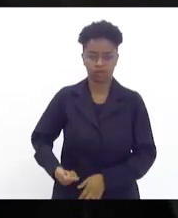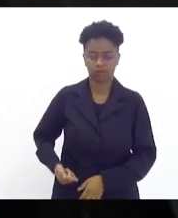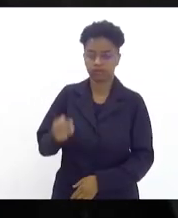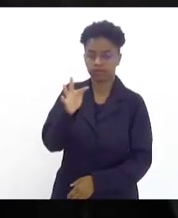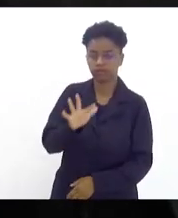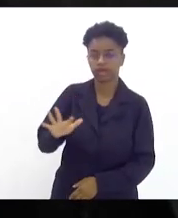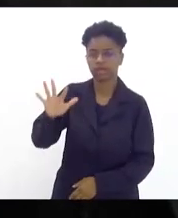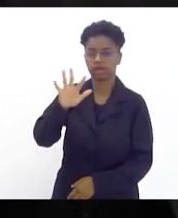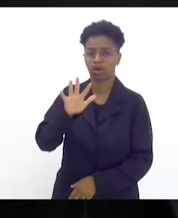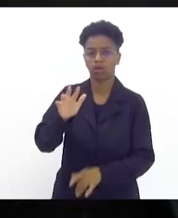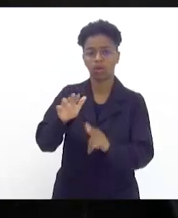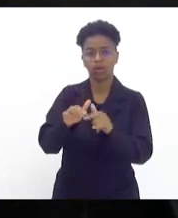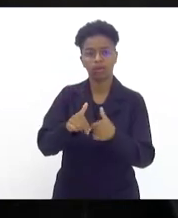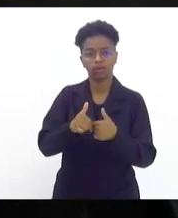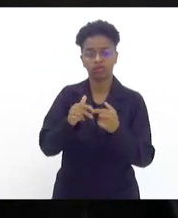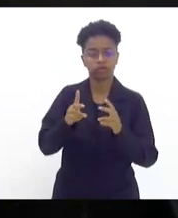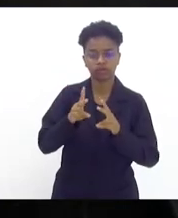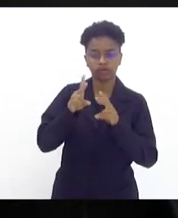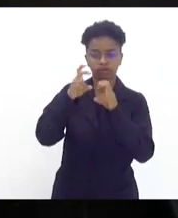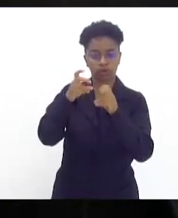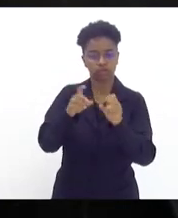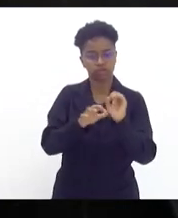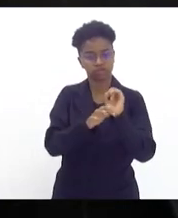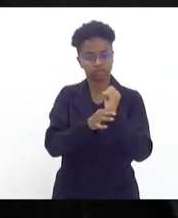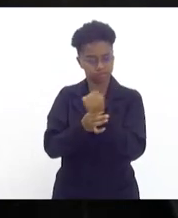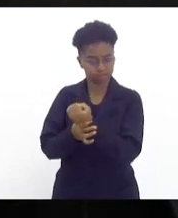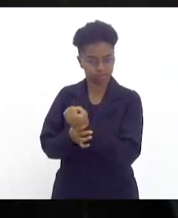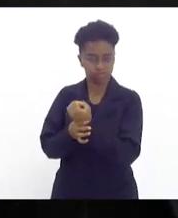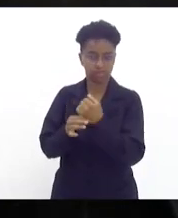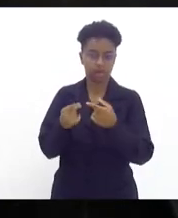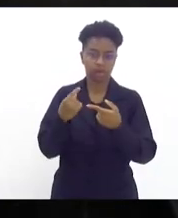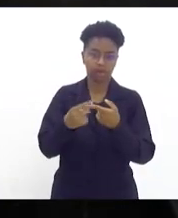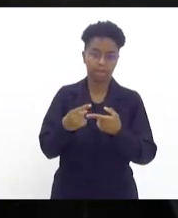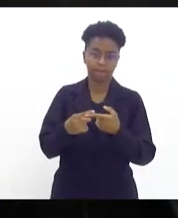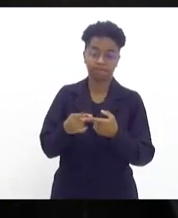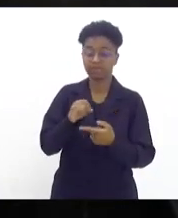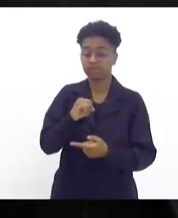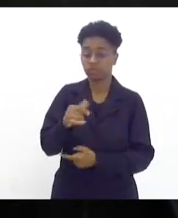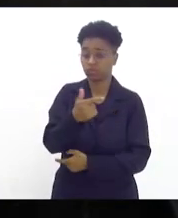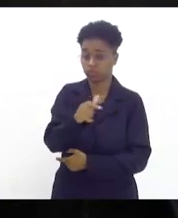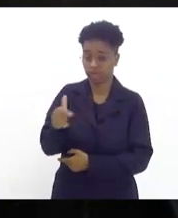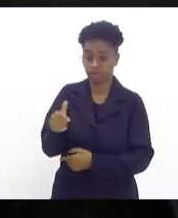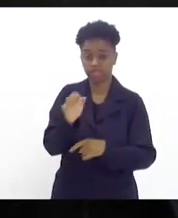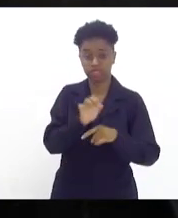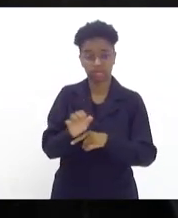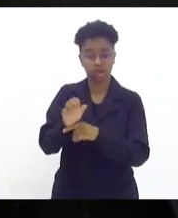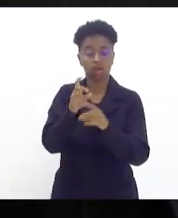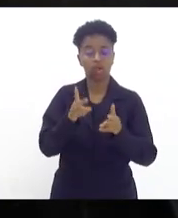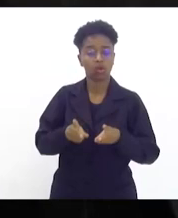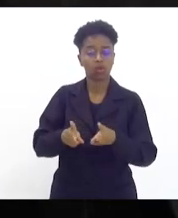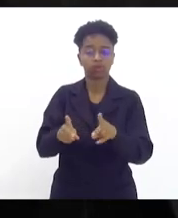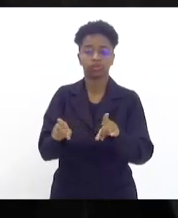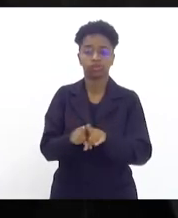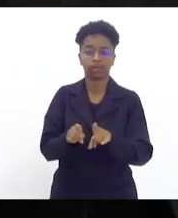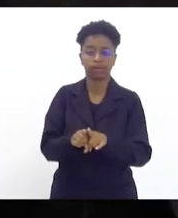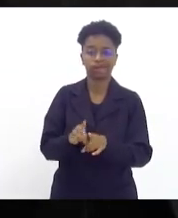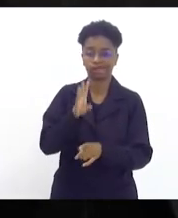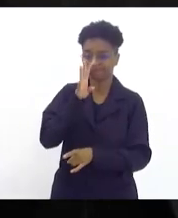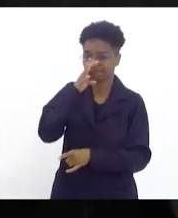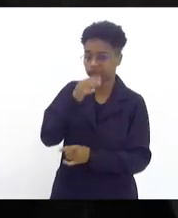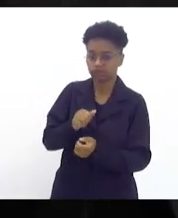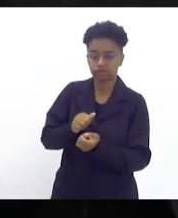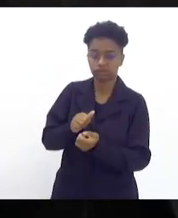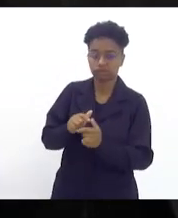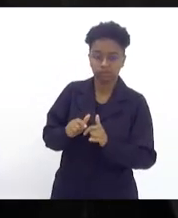através das suas forças de segurança, porque senão os Estados vão continuar também enxugando gelo com as